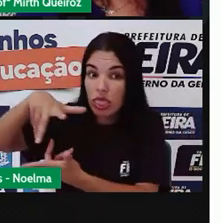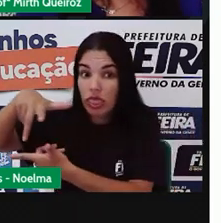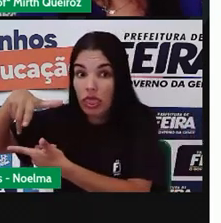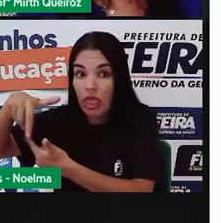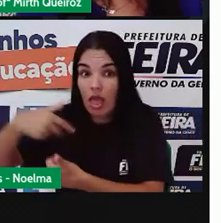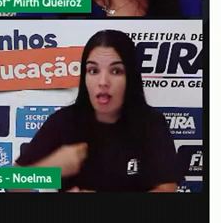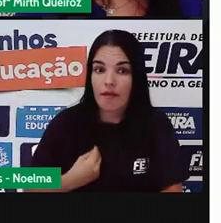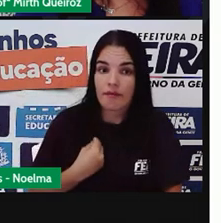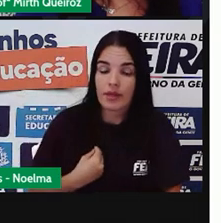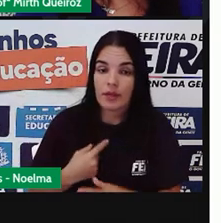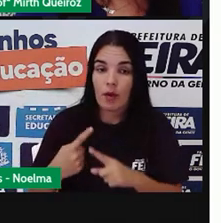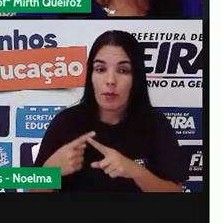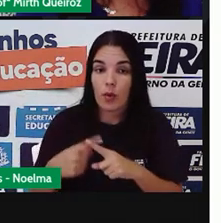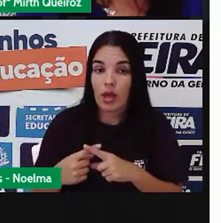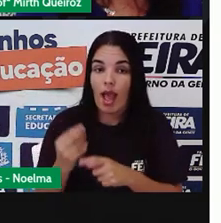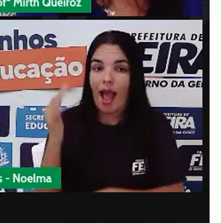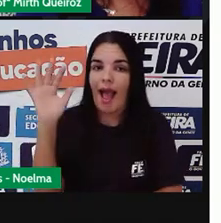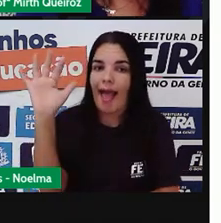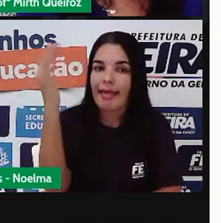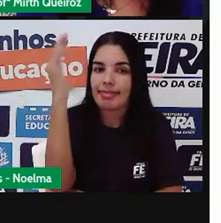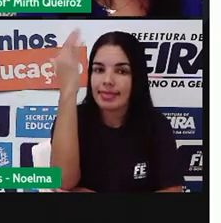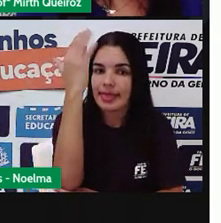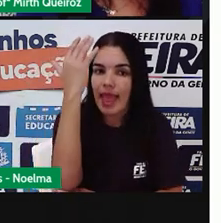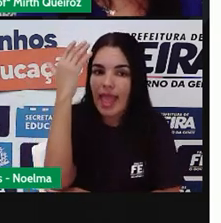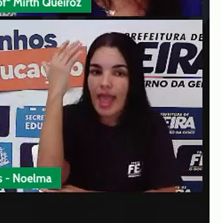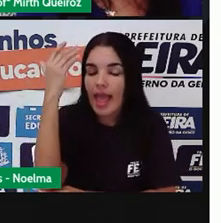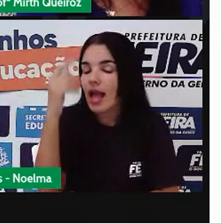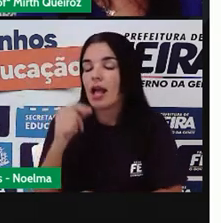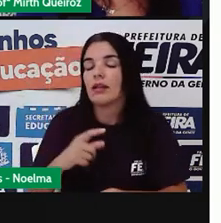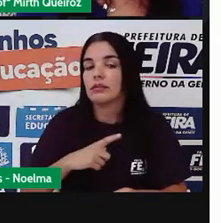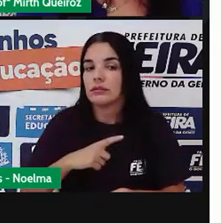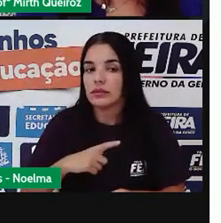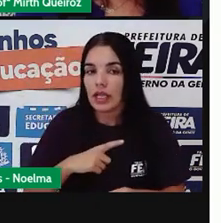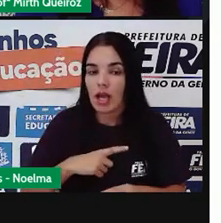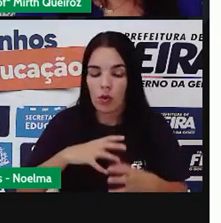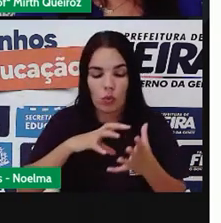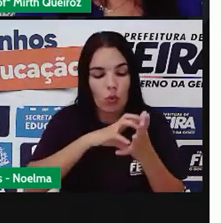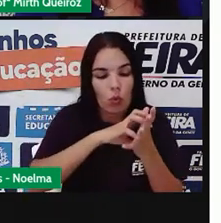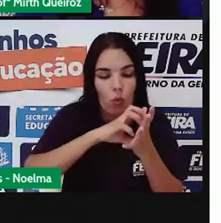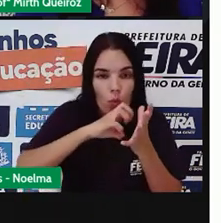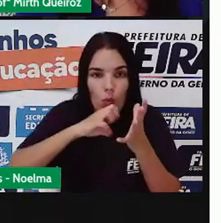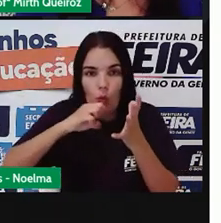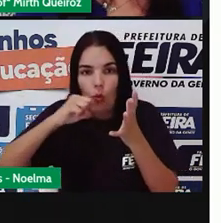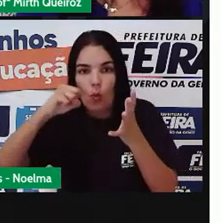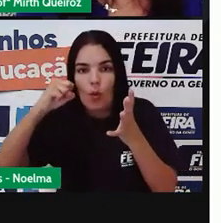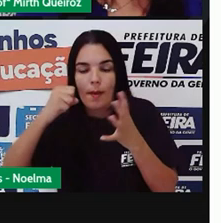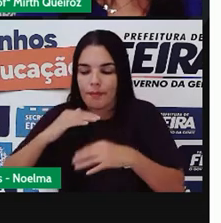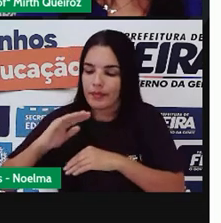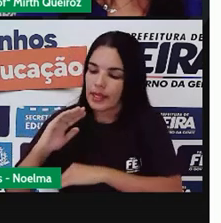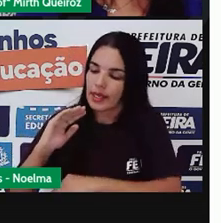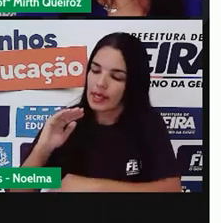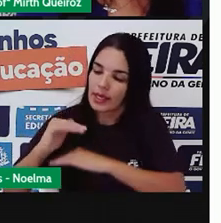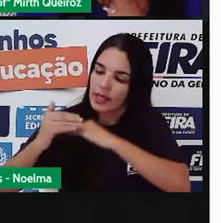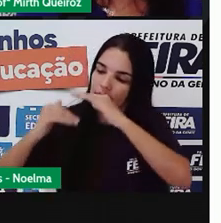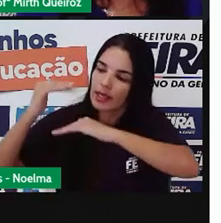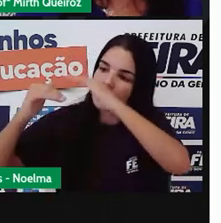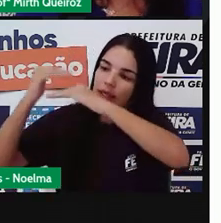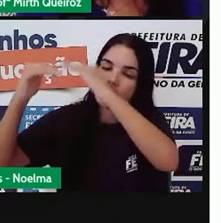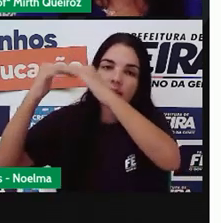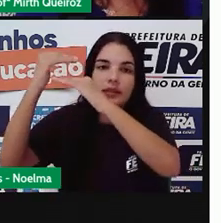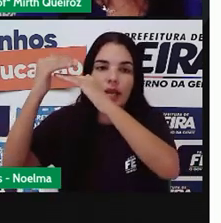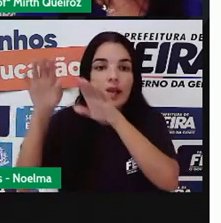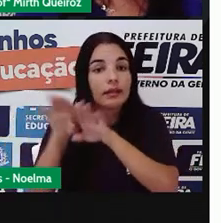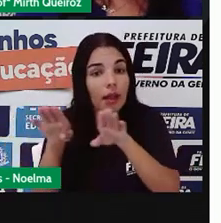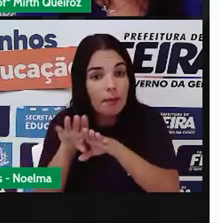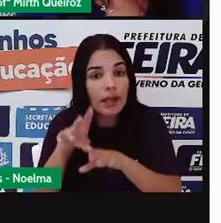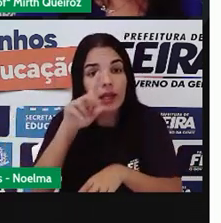dele, as plantas retiram os nutrientes para se desenvolver bem. Bem como também os seres vivos que dependem